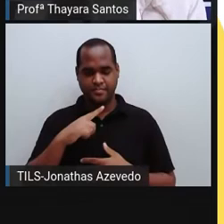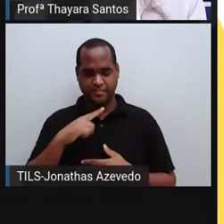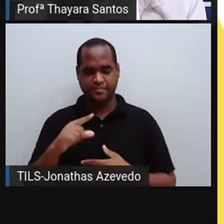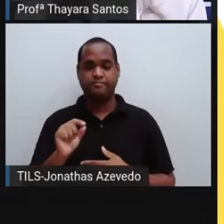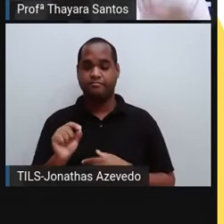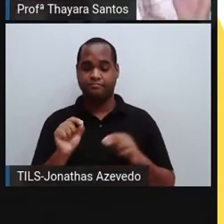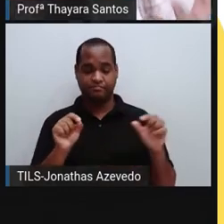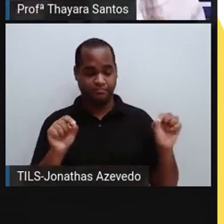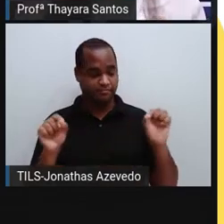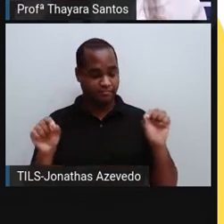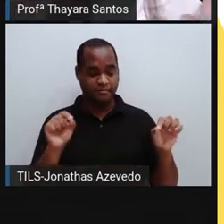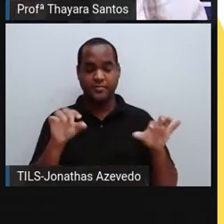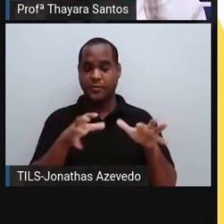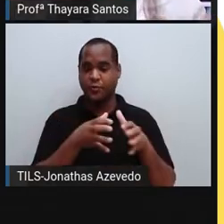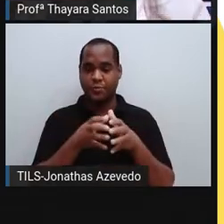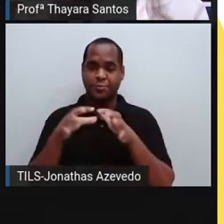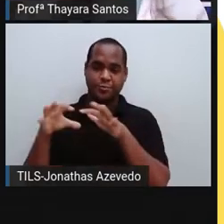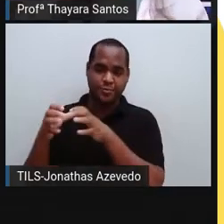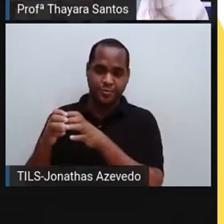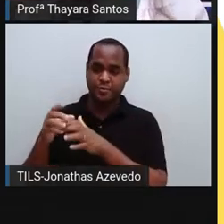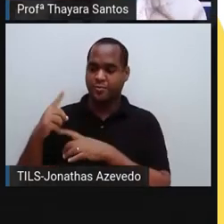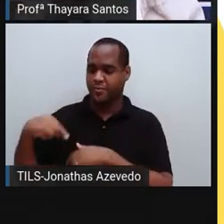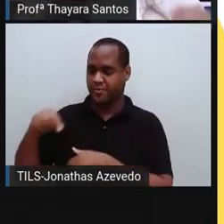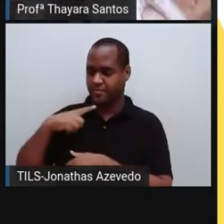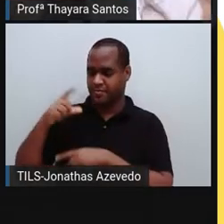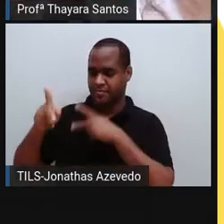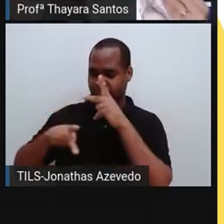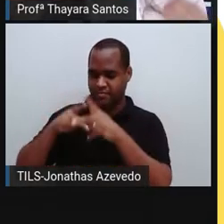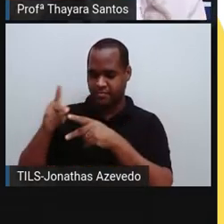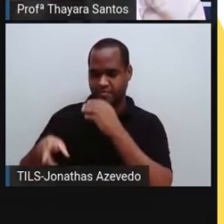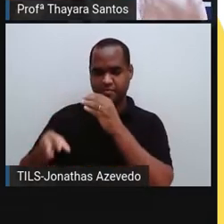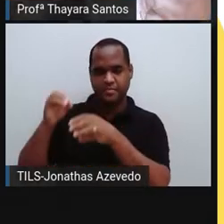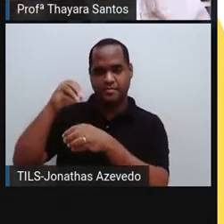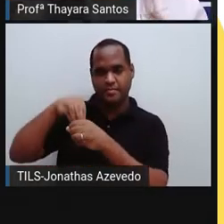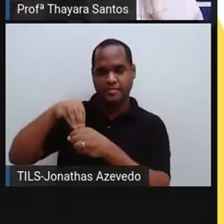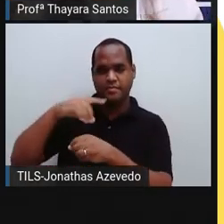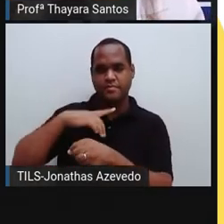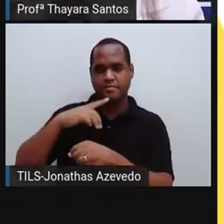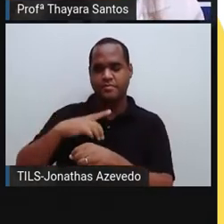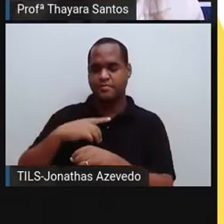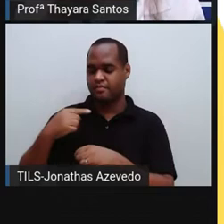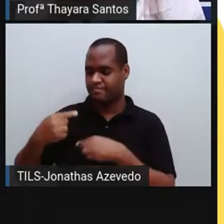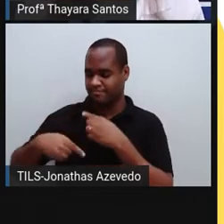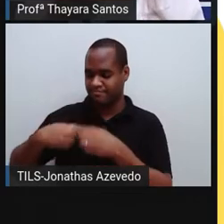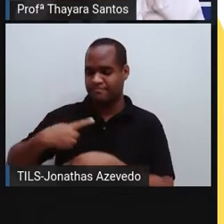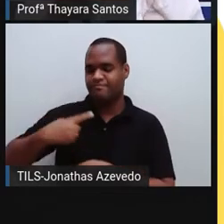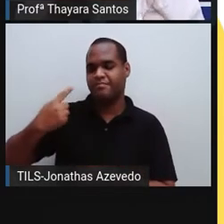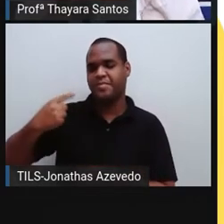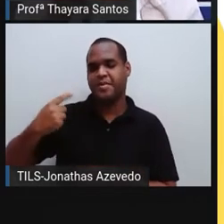de indivíduos. Sem falar que nós e os chimpanzés estamos aí dentro do grupo dos primatas, né?